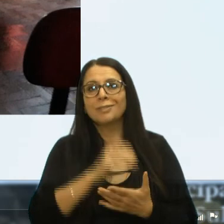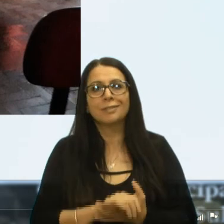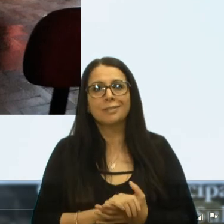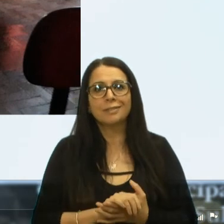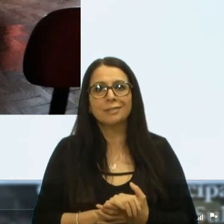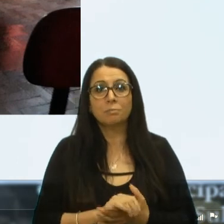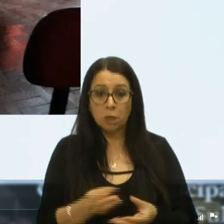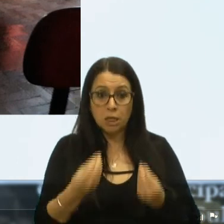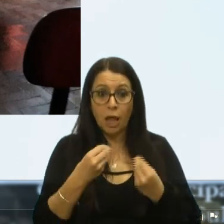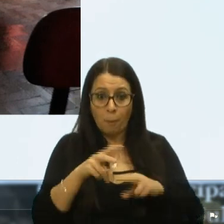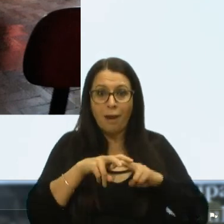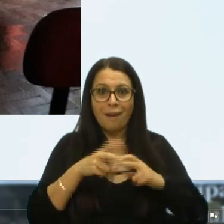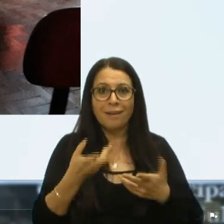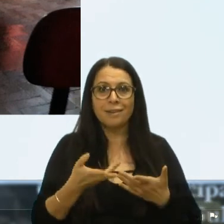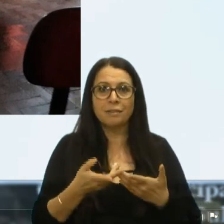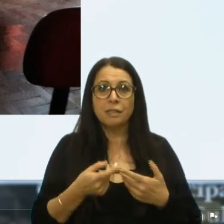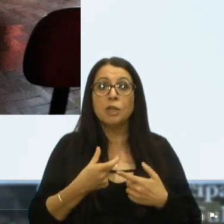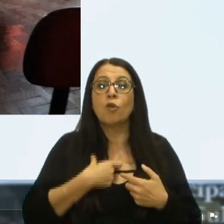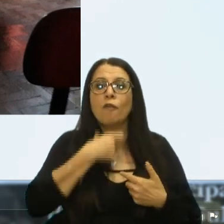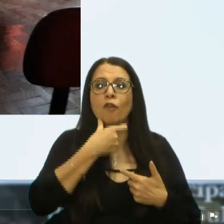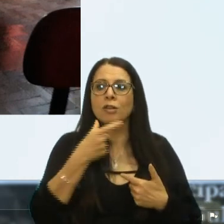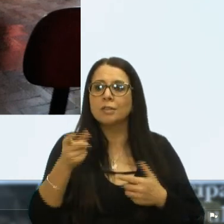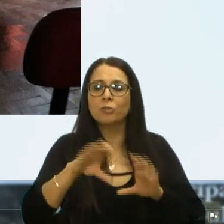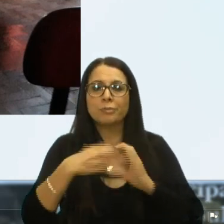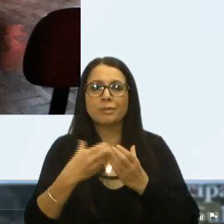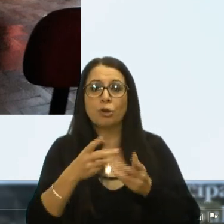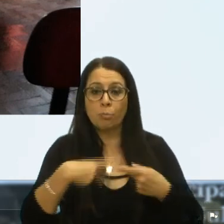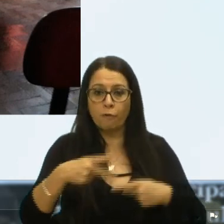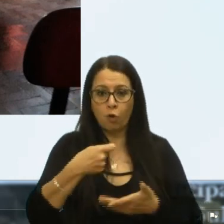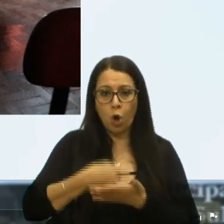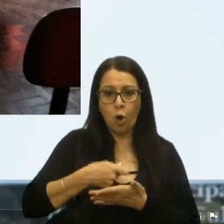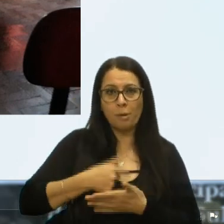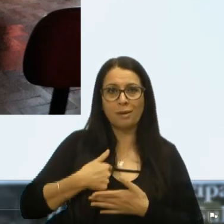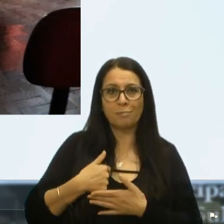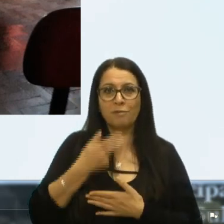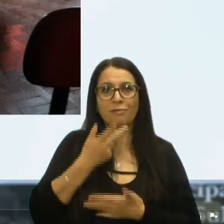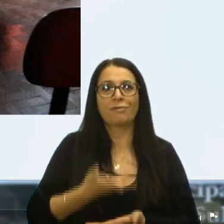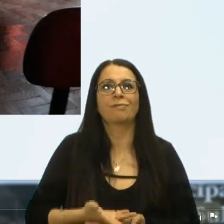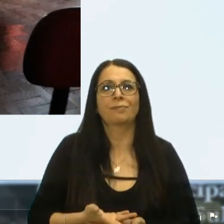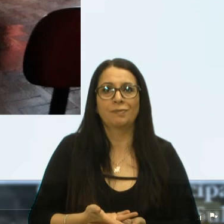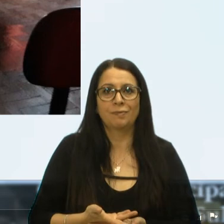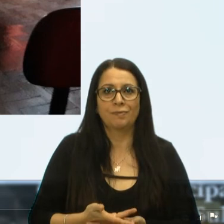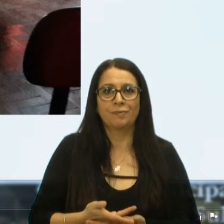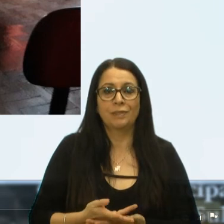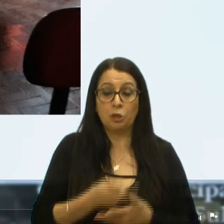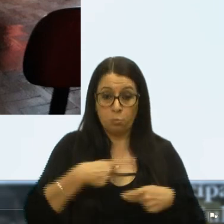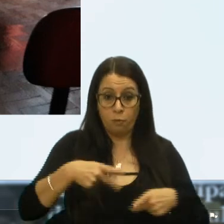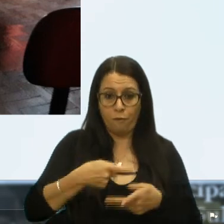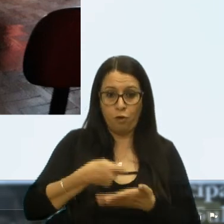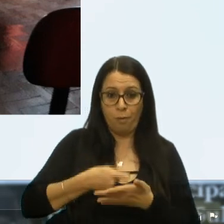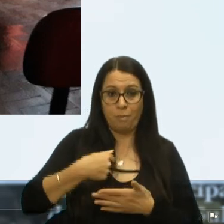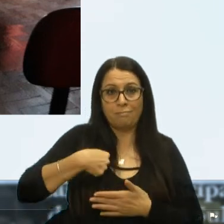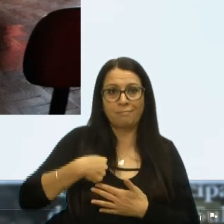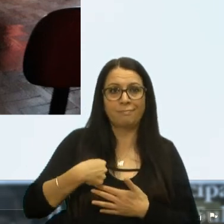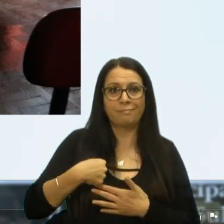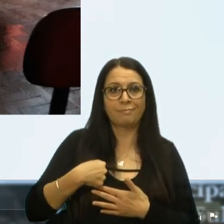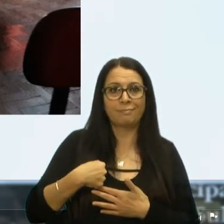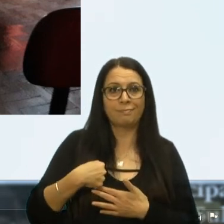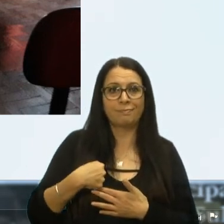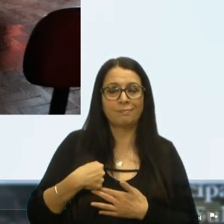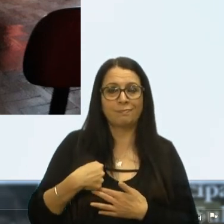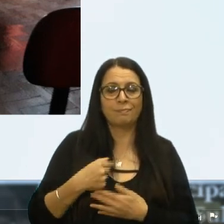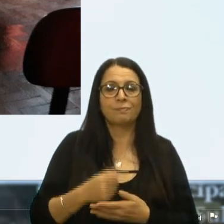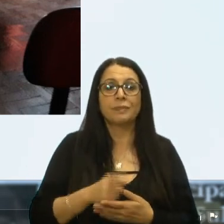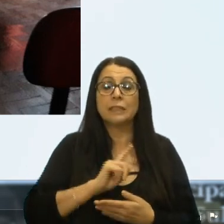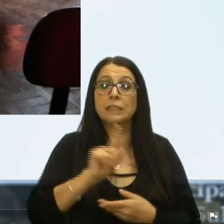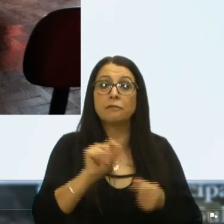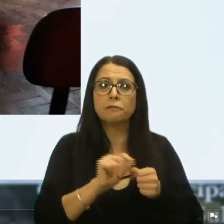motivo. Eu sou a voz daquela comunidade, o povo nos cobra. O povo nos cobra. Ao invés de